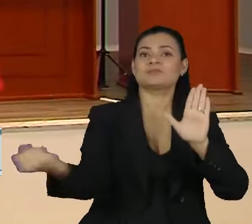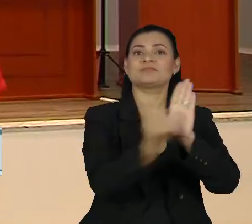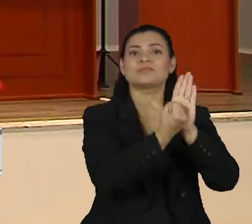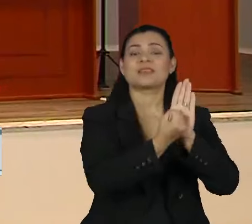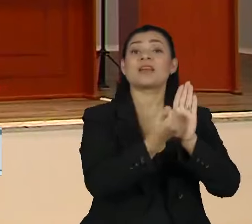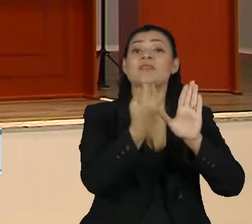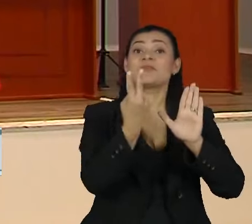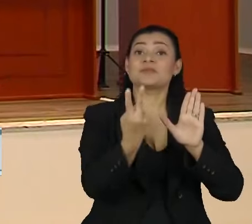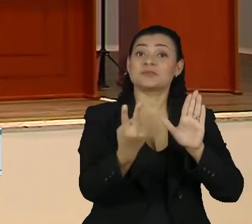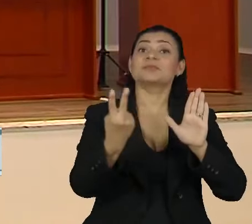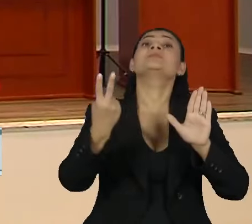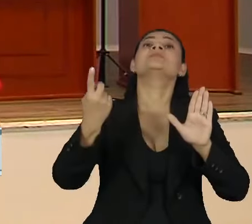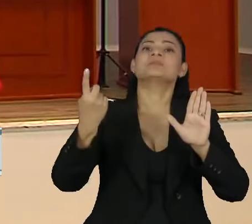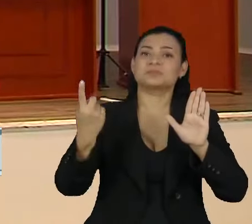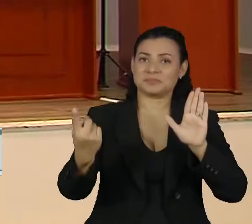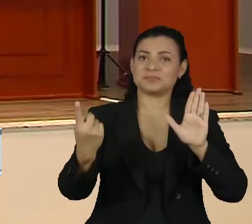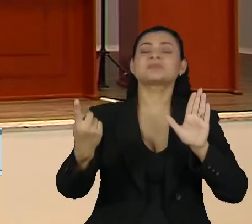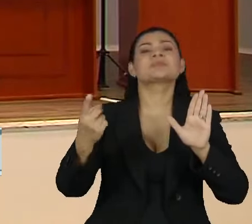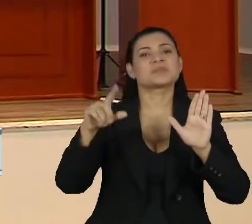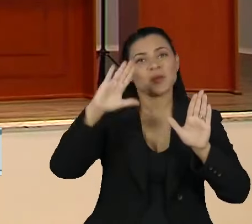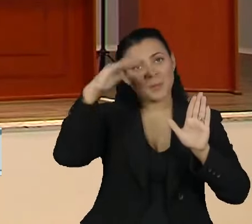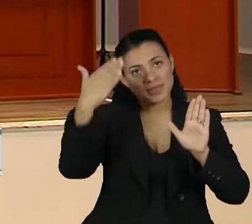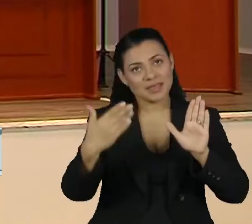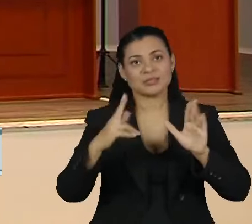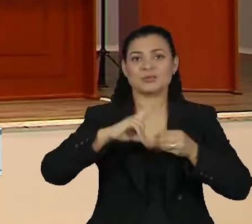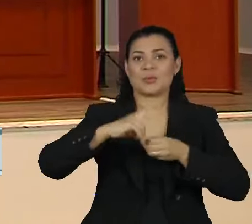21º doutor honoris causa da Unesp.